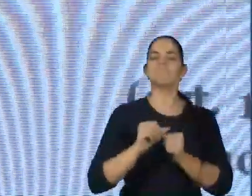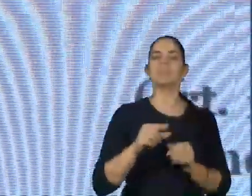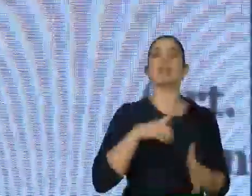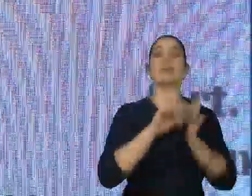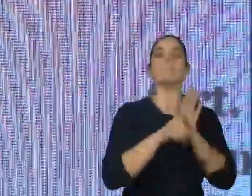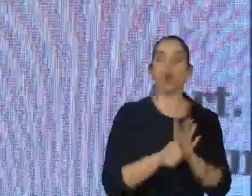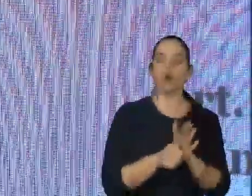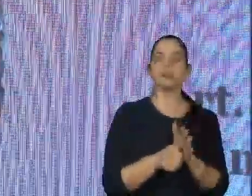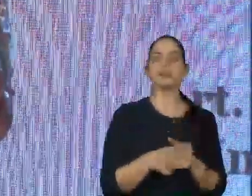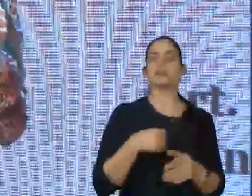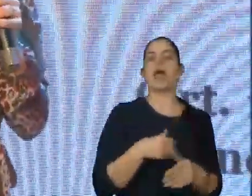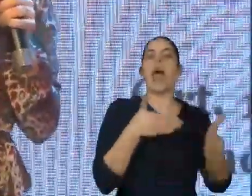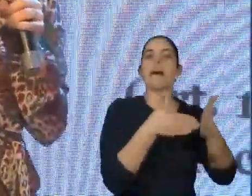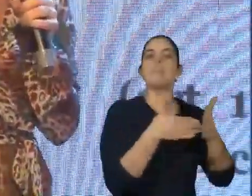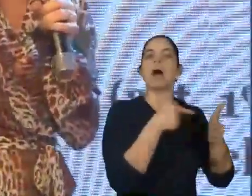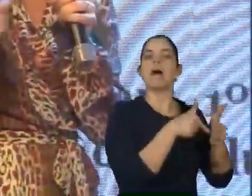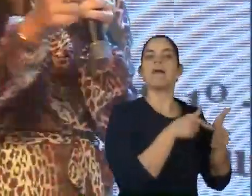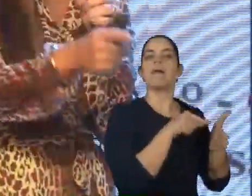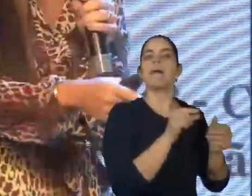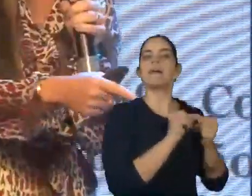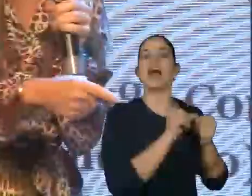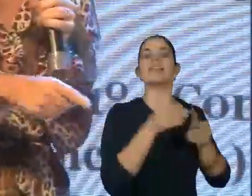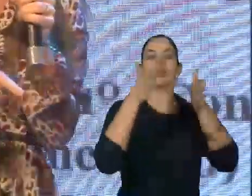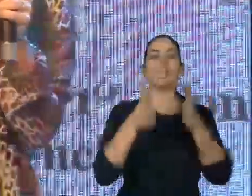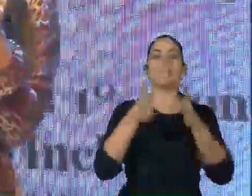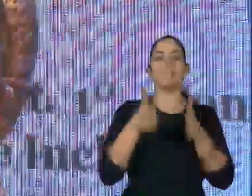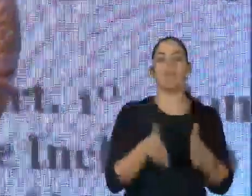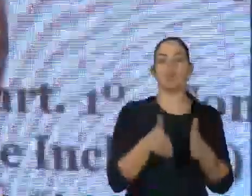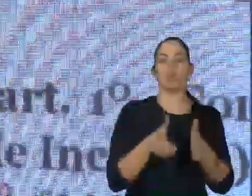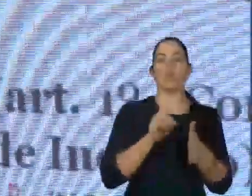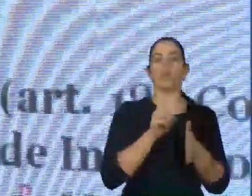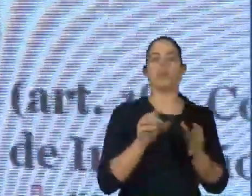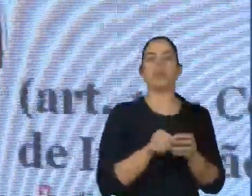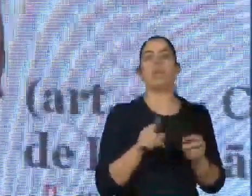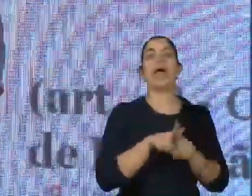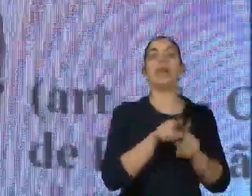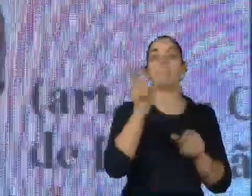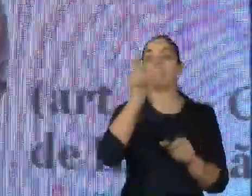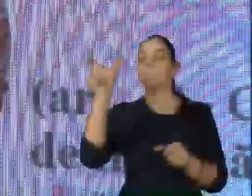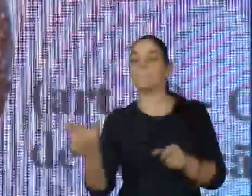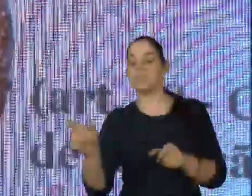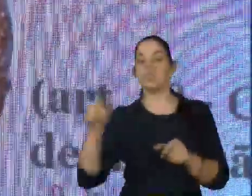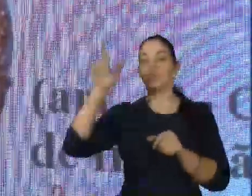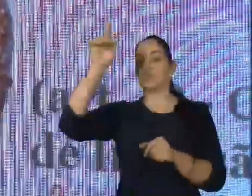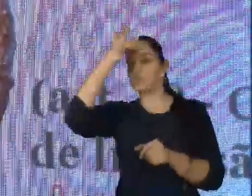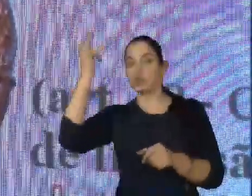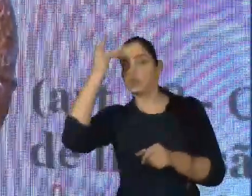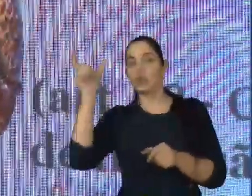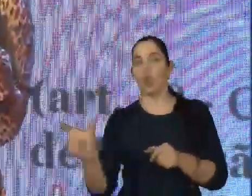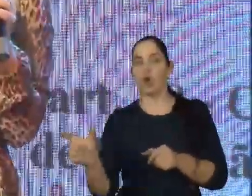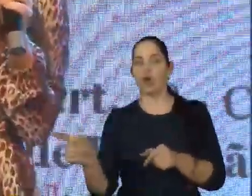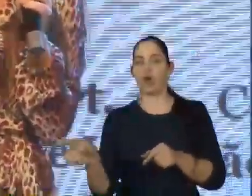Segunda coisa, que a barreira agora, ela está no meio, ela não está mais na pessoa, ela não está mais no